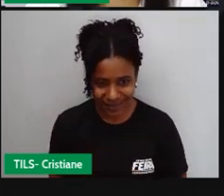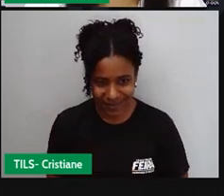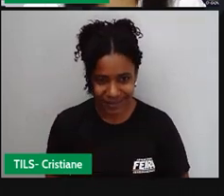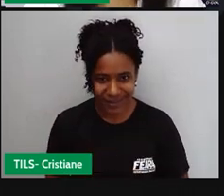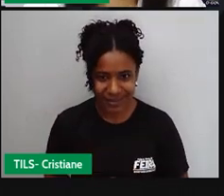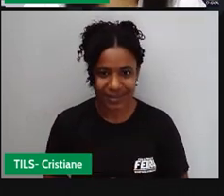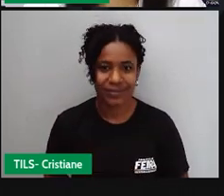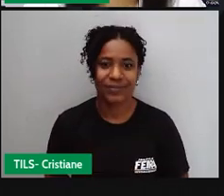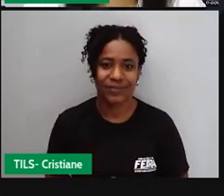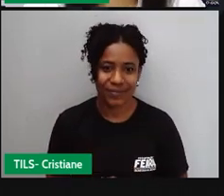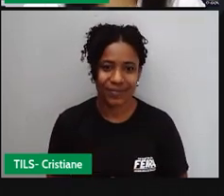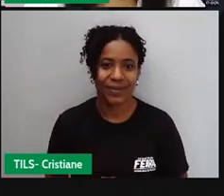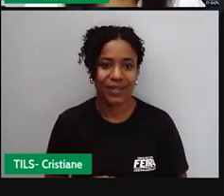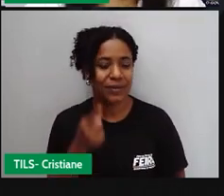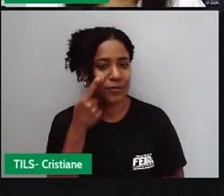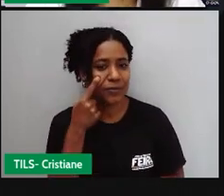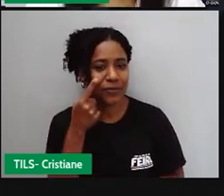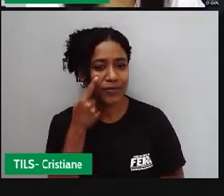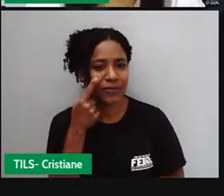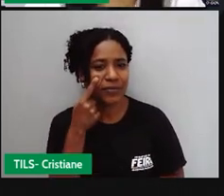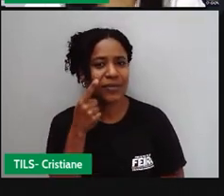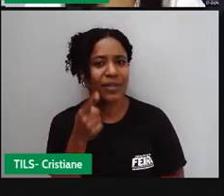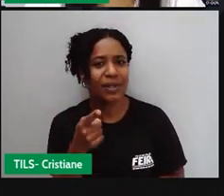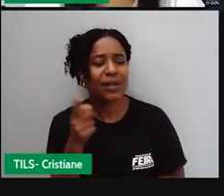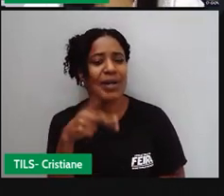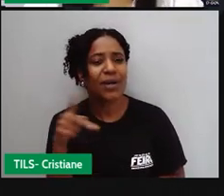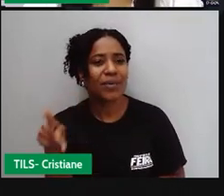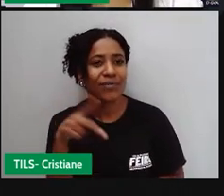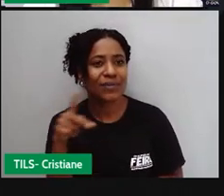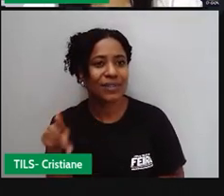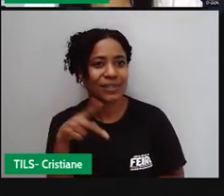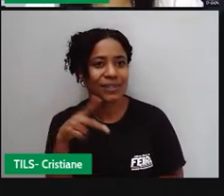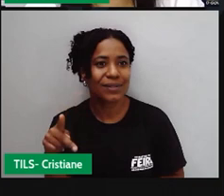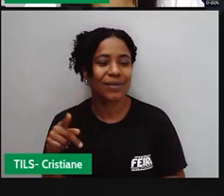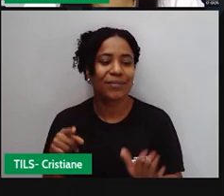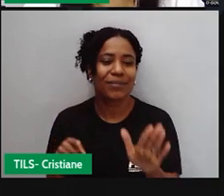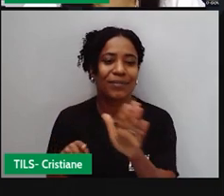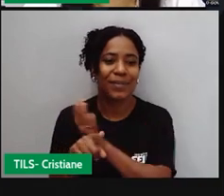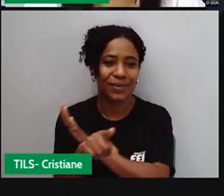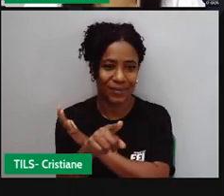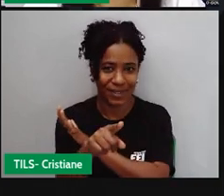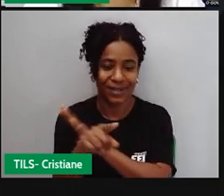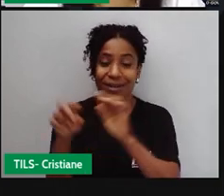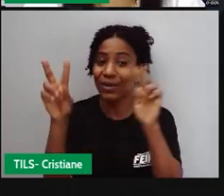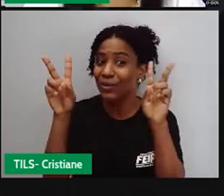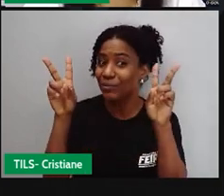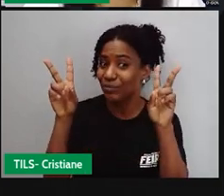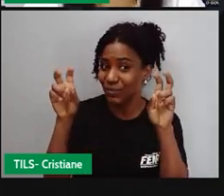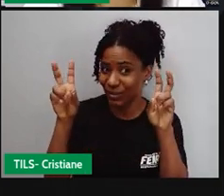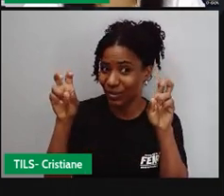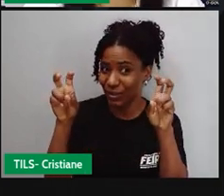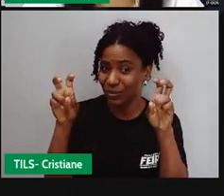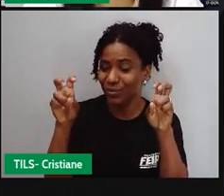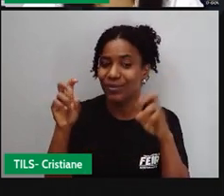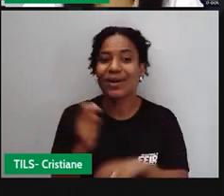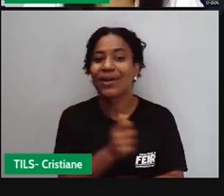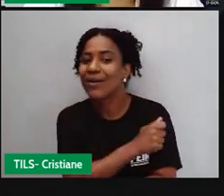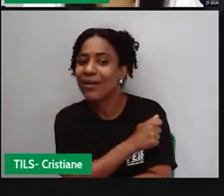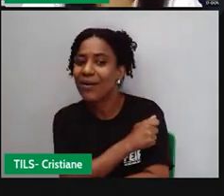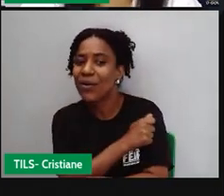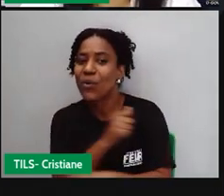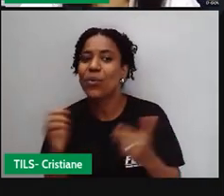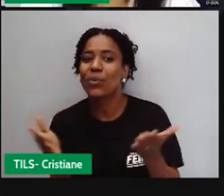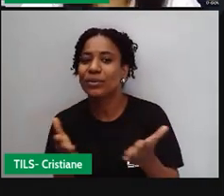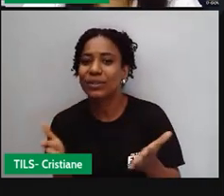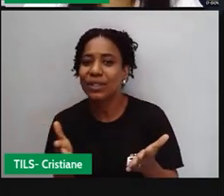E aí, quando a pró pergunta agora e volta lá ao título, né, da nossa aula de hoje, você sabe o